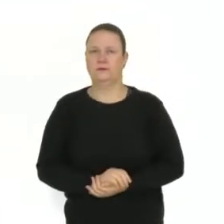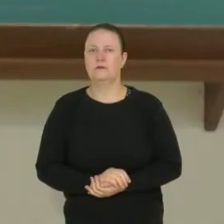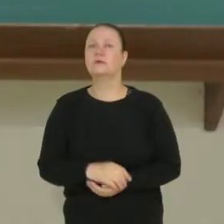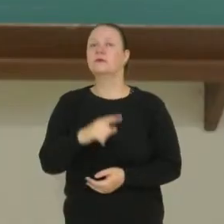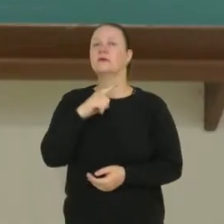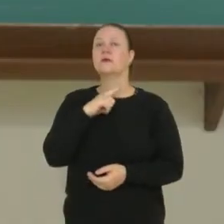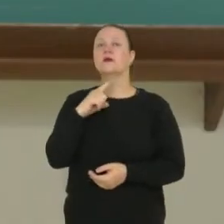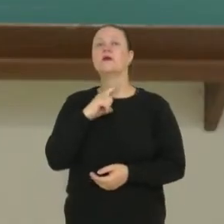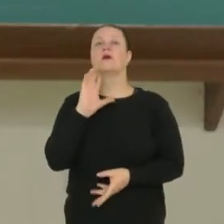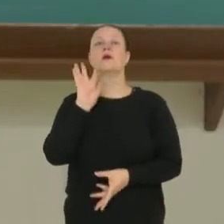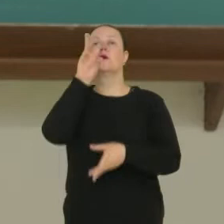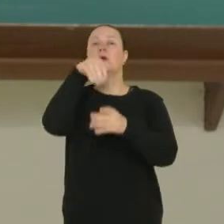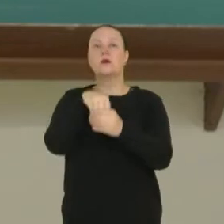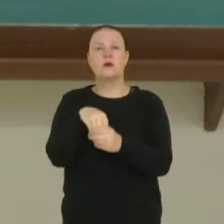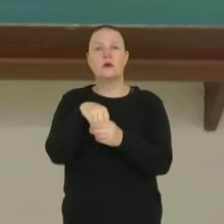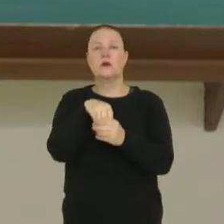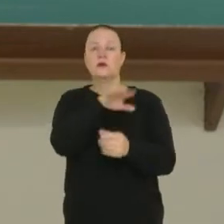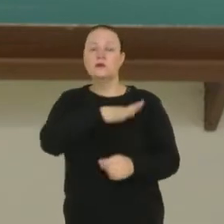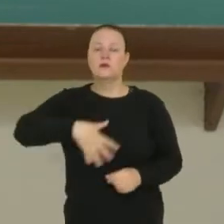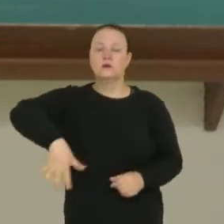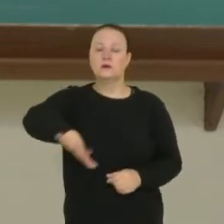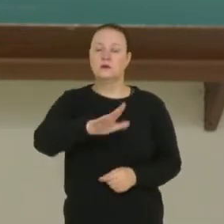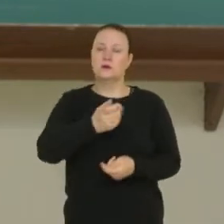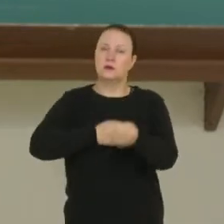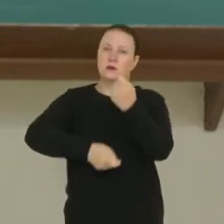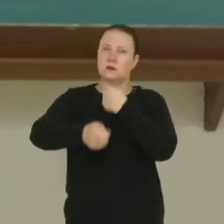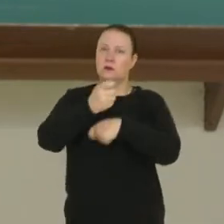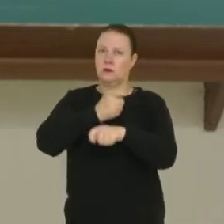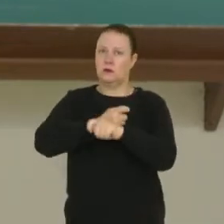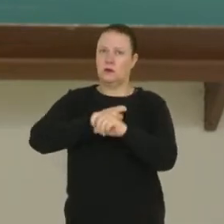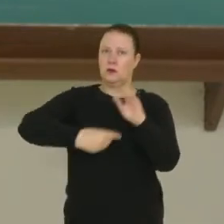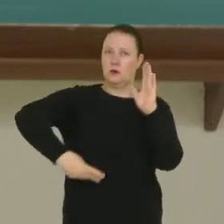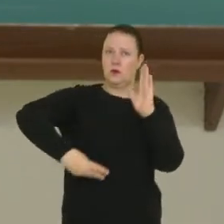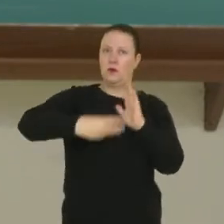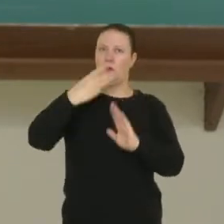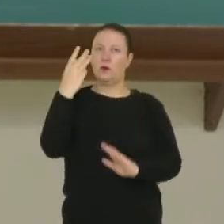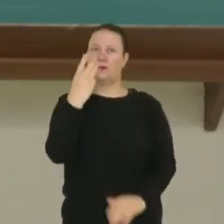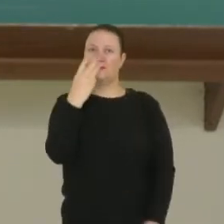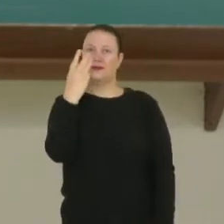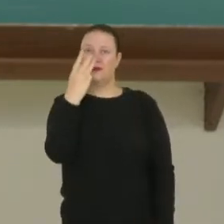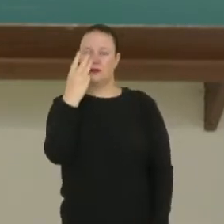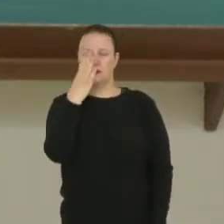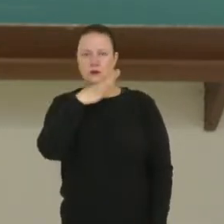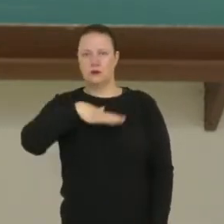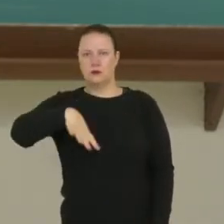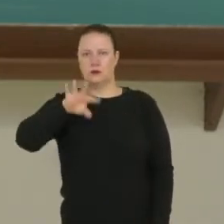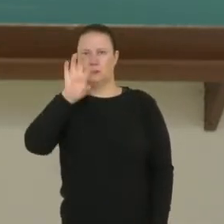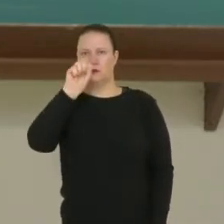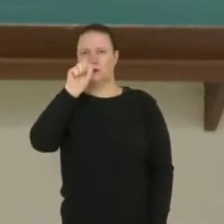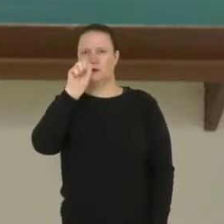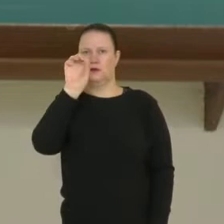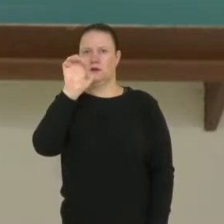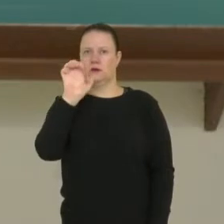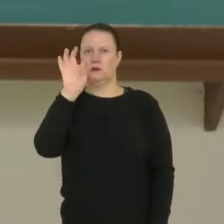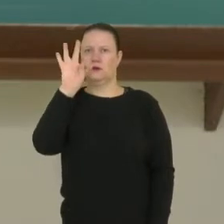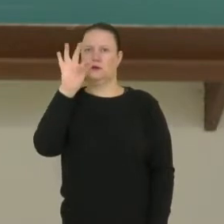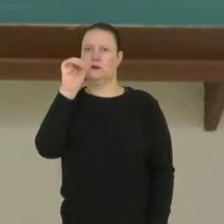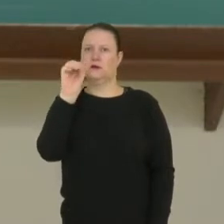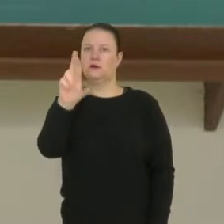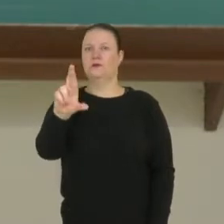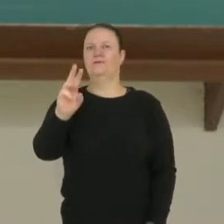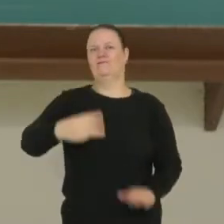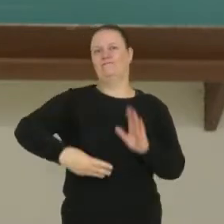está contida dentro de um dos setores da economia, que é o setor terciário, lembra lá? Setor primário, secundário e